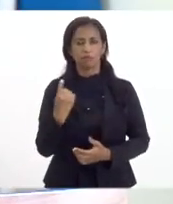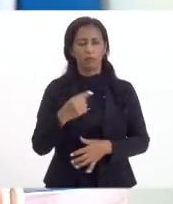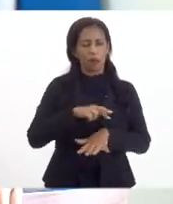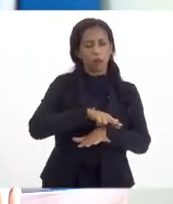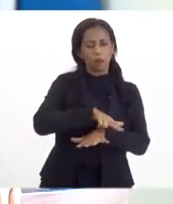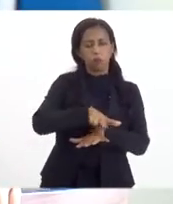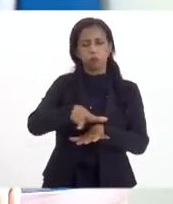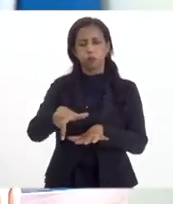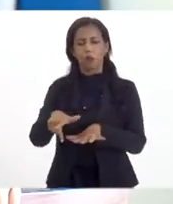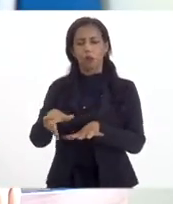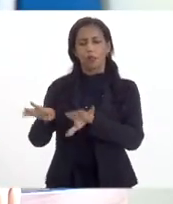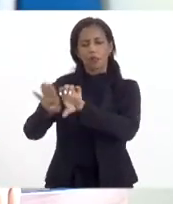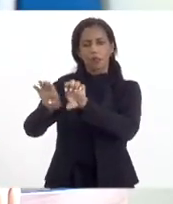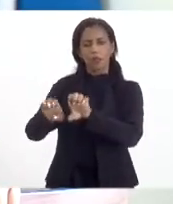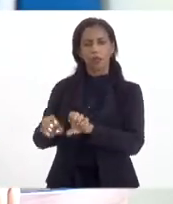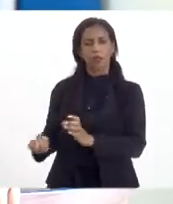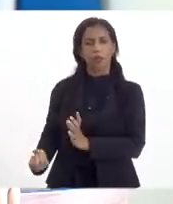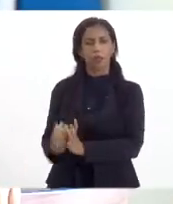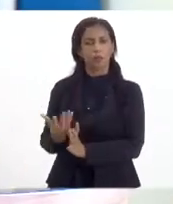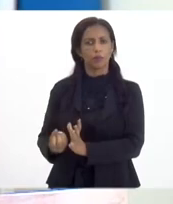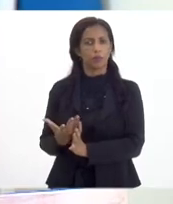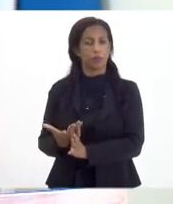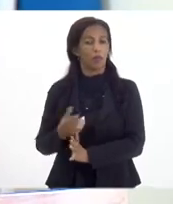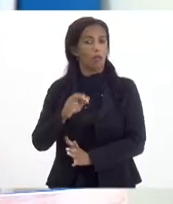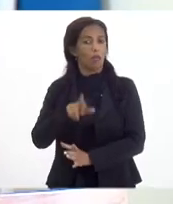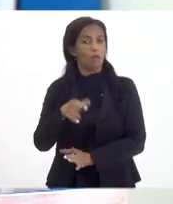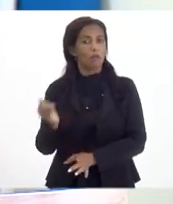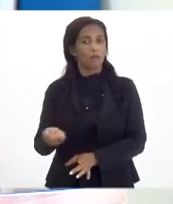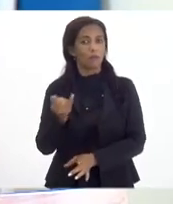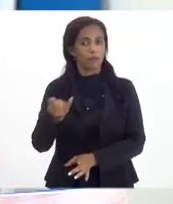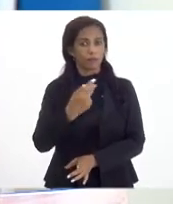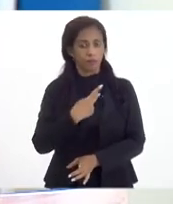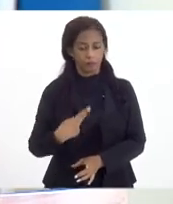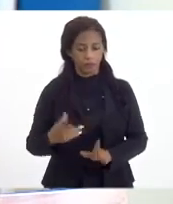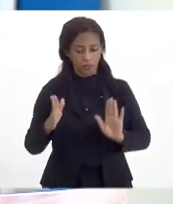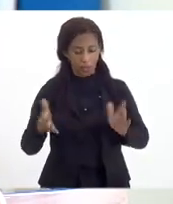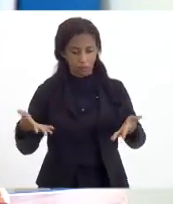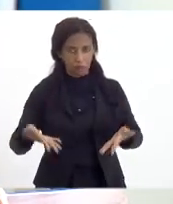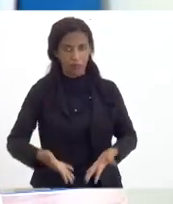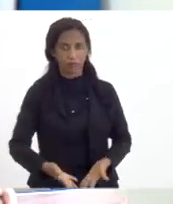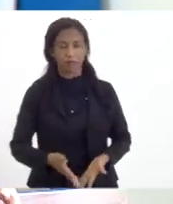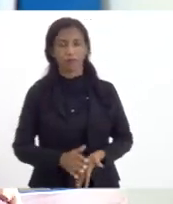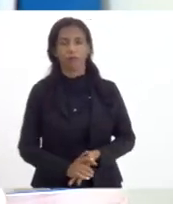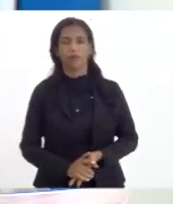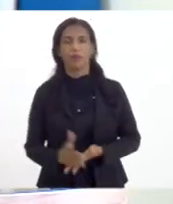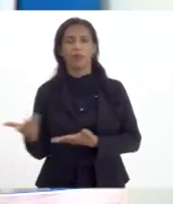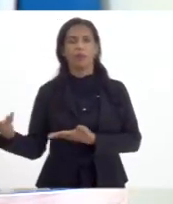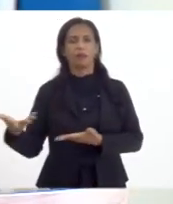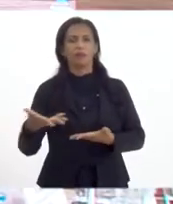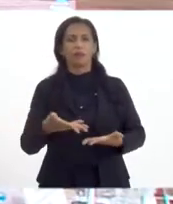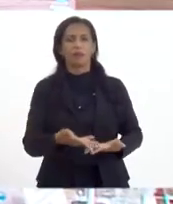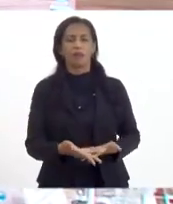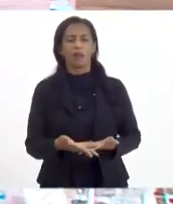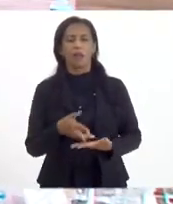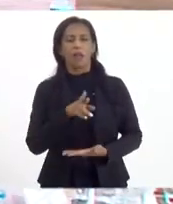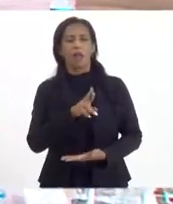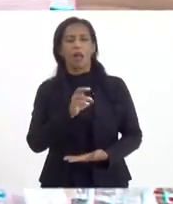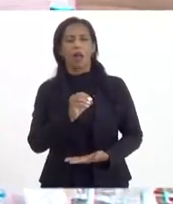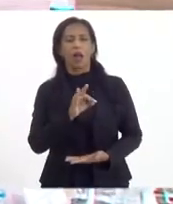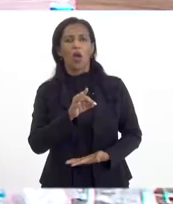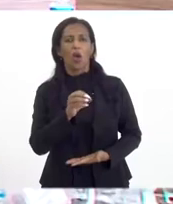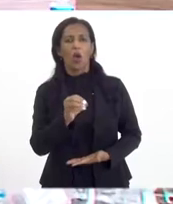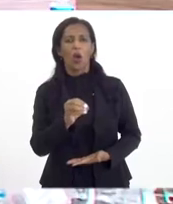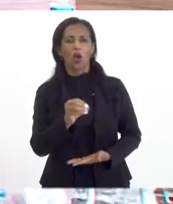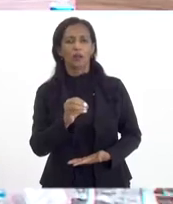diversificar essa estrutura produtiva. E é importante, né, presidente, já que a gente está aqui hoje, é trazer essa questão da Rota 4. Eu acho que